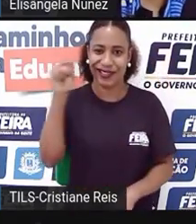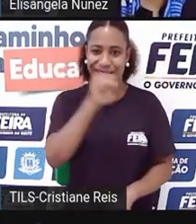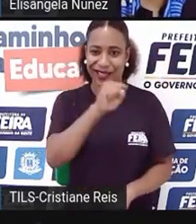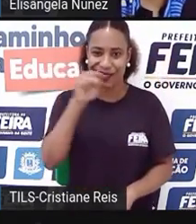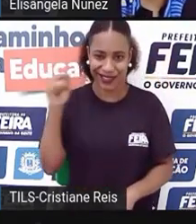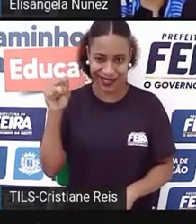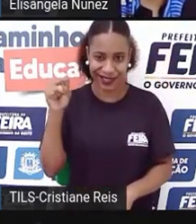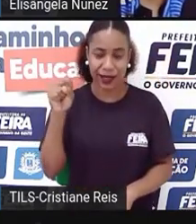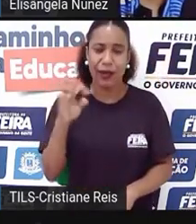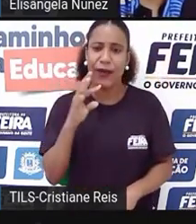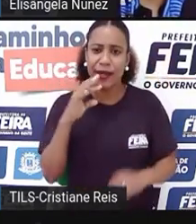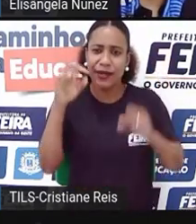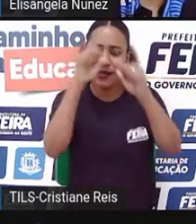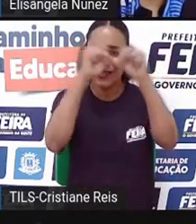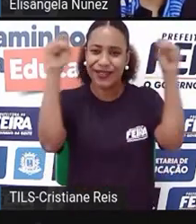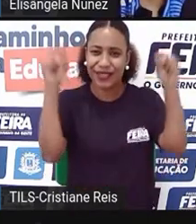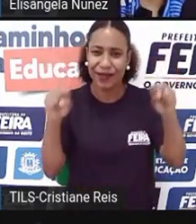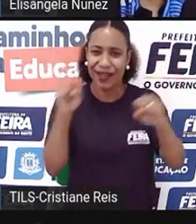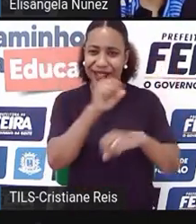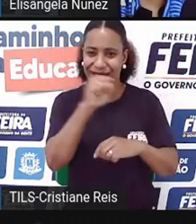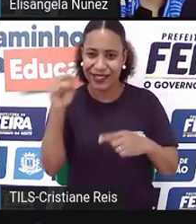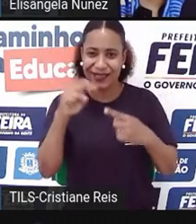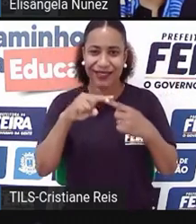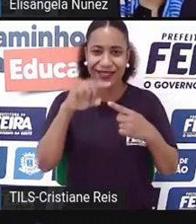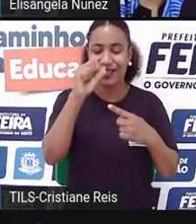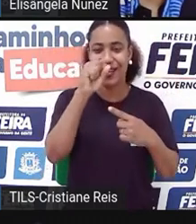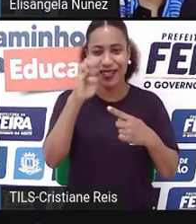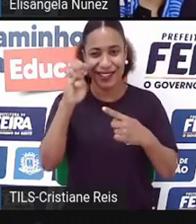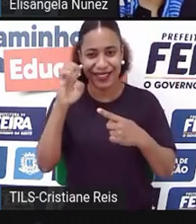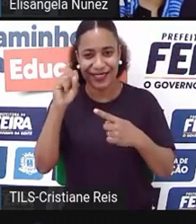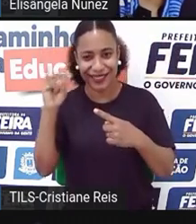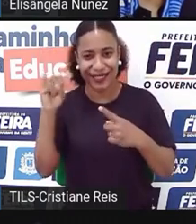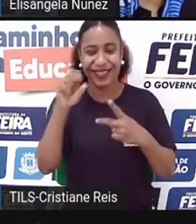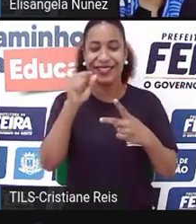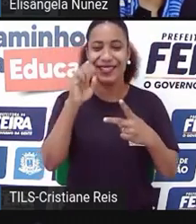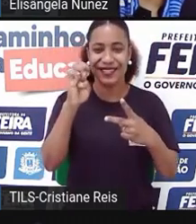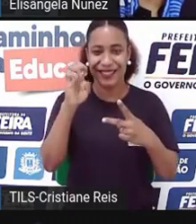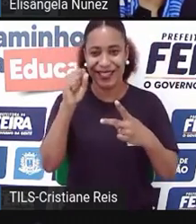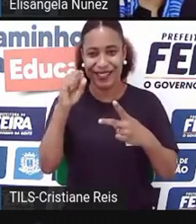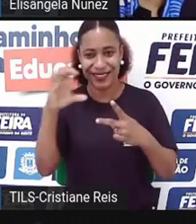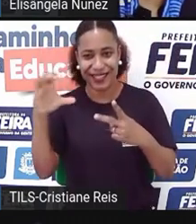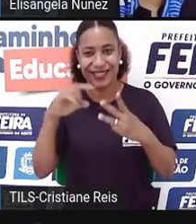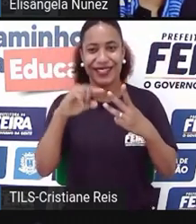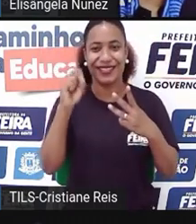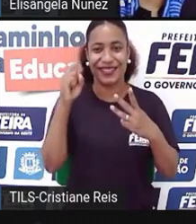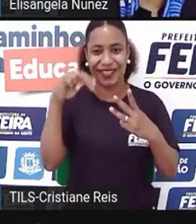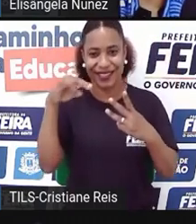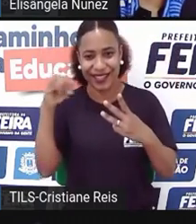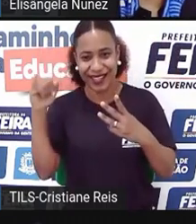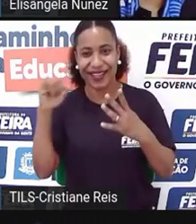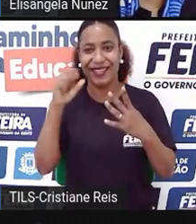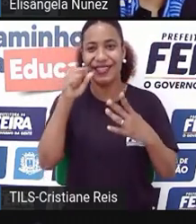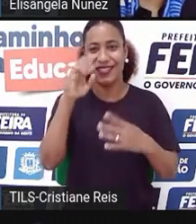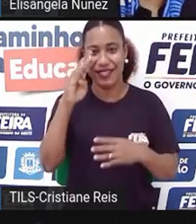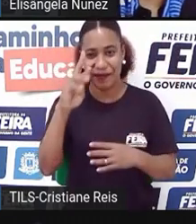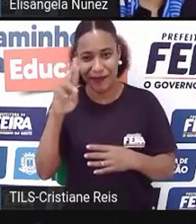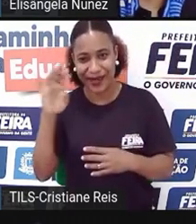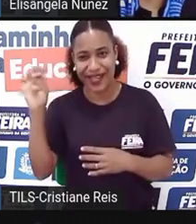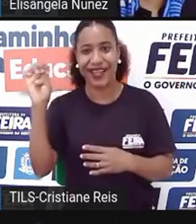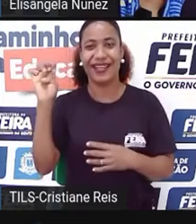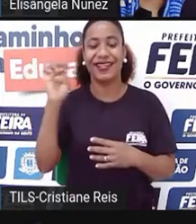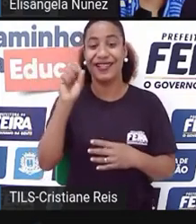essa palavra Sistema S, mas você já deve ter ouvido falar do SESC, do SENAI, do SEBRAE, SENAC,